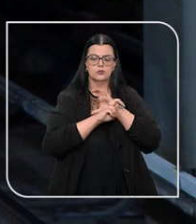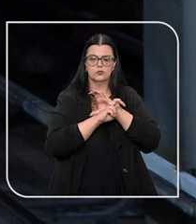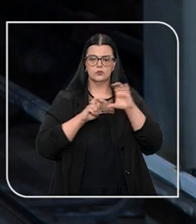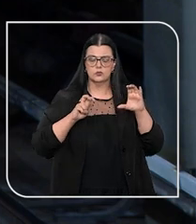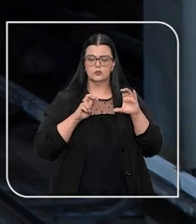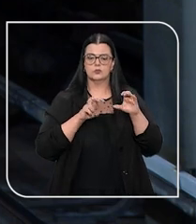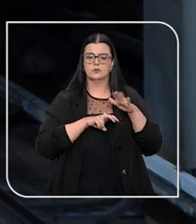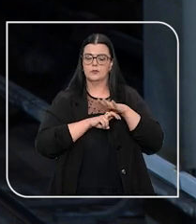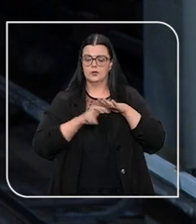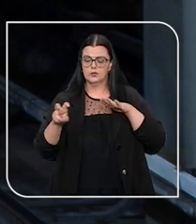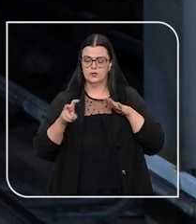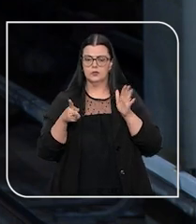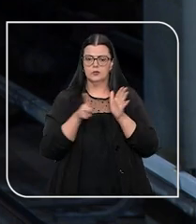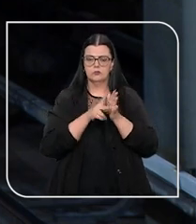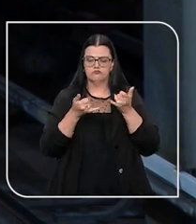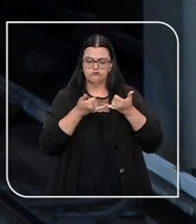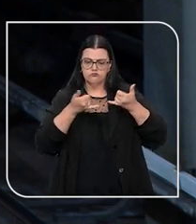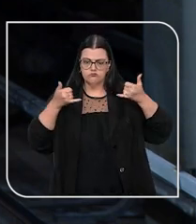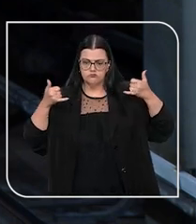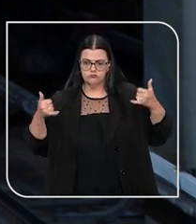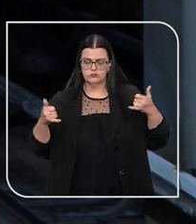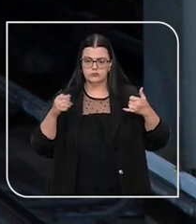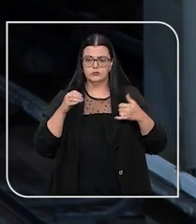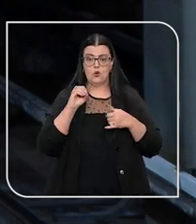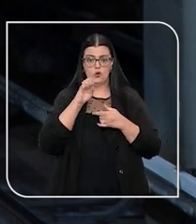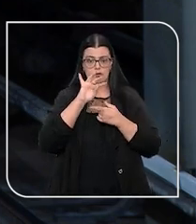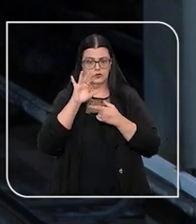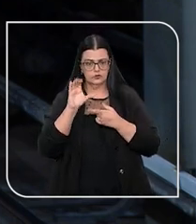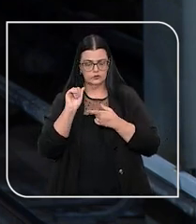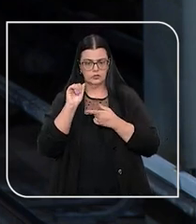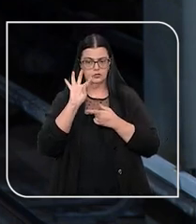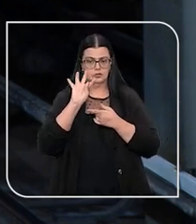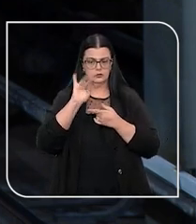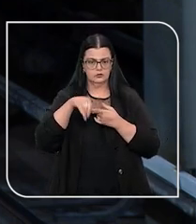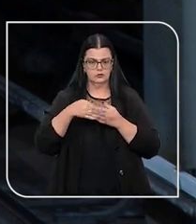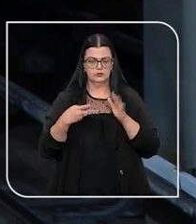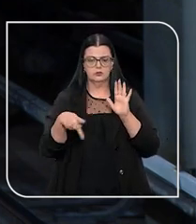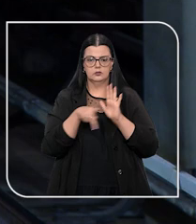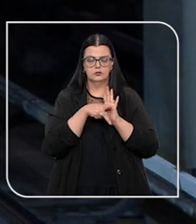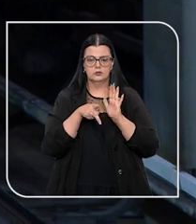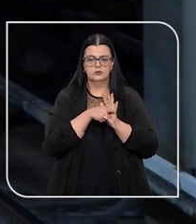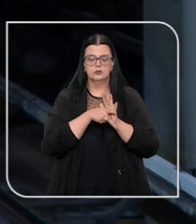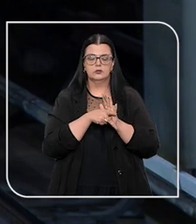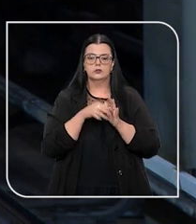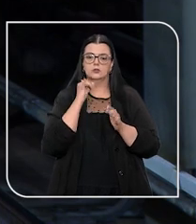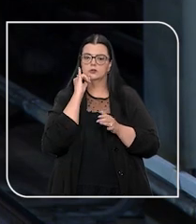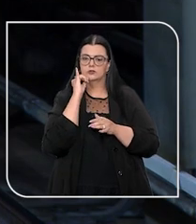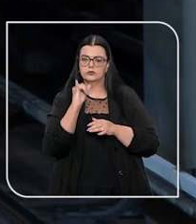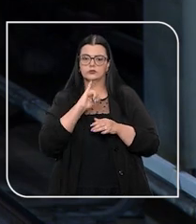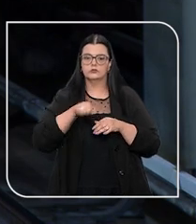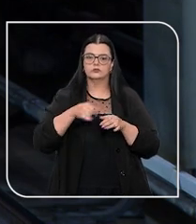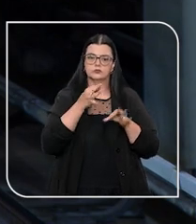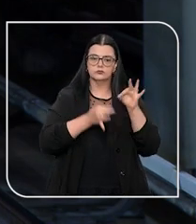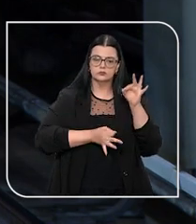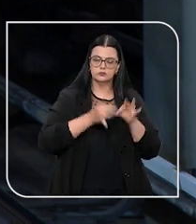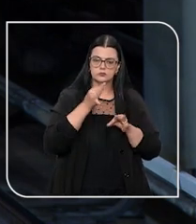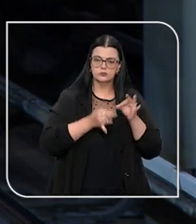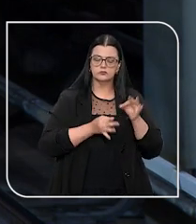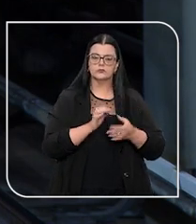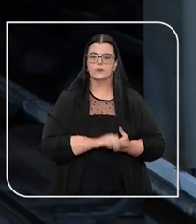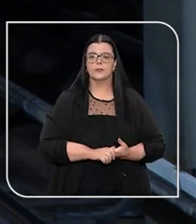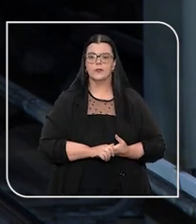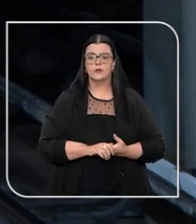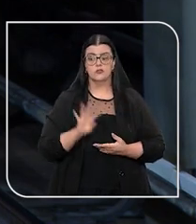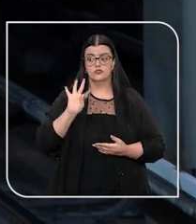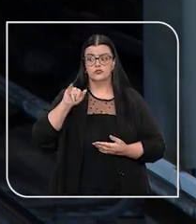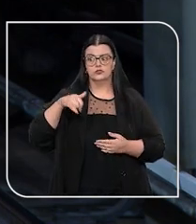túneis do metrô para a passagem da rede de fibra ótica da TIM. Sem conseguir renovar o contrato, a questão foi levada ao judiciário.